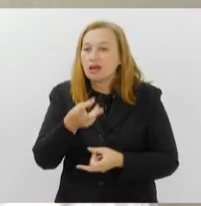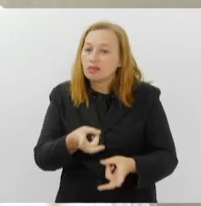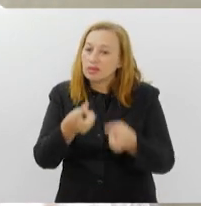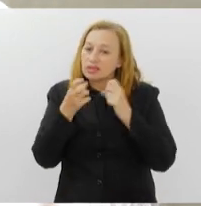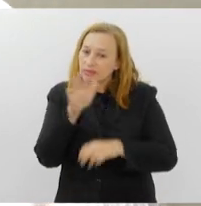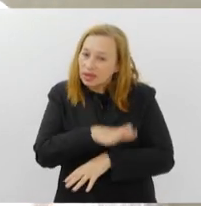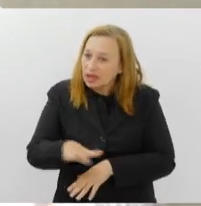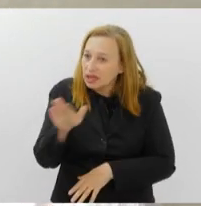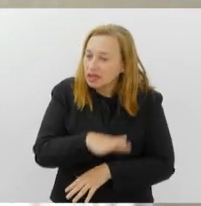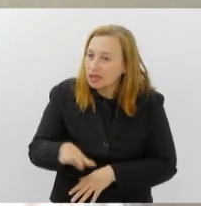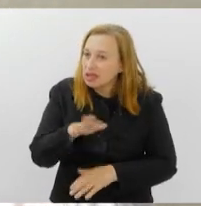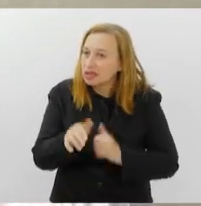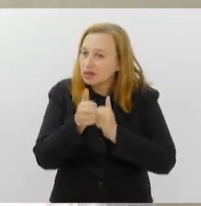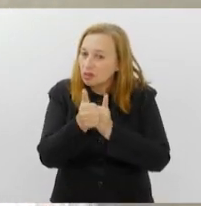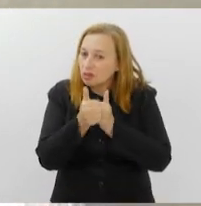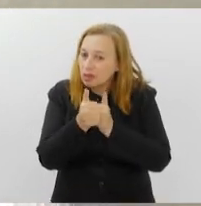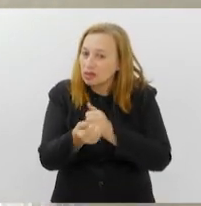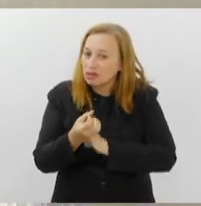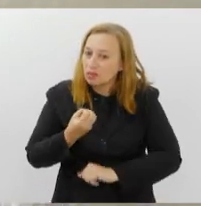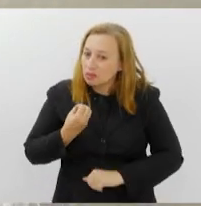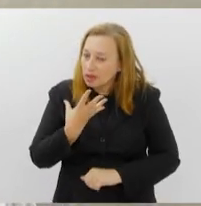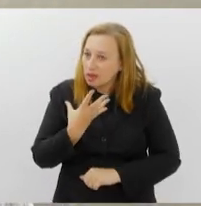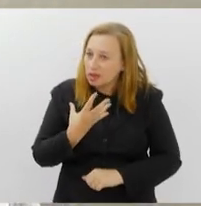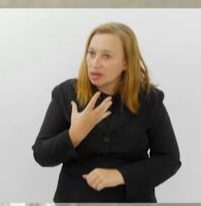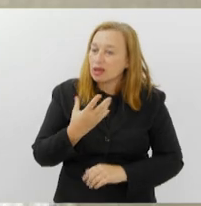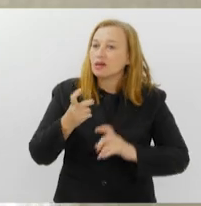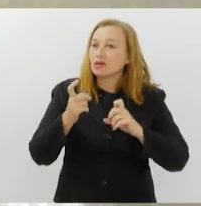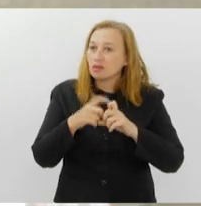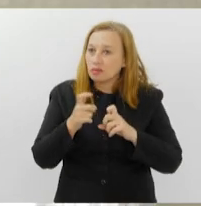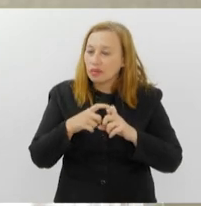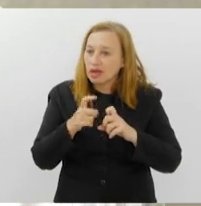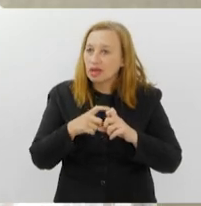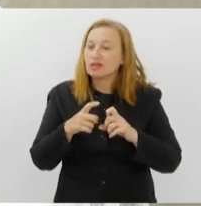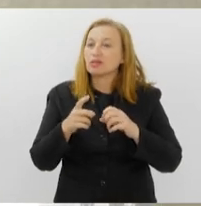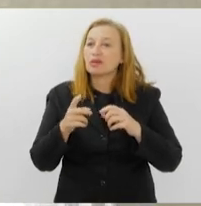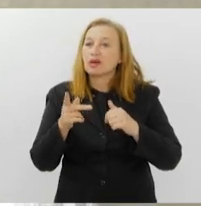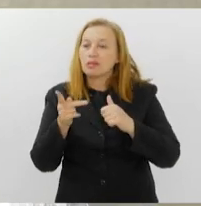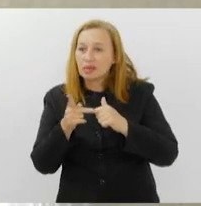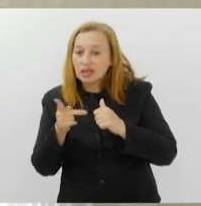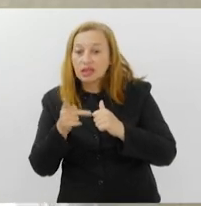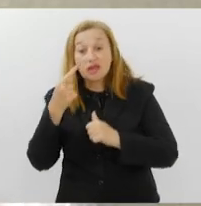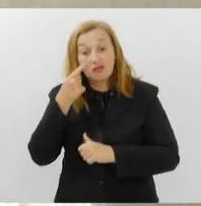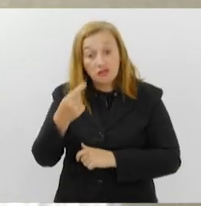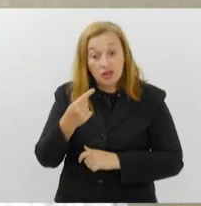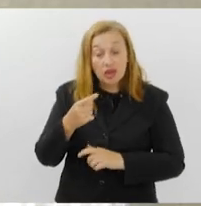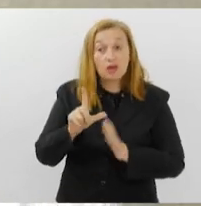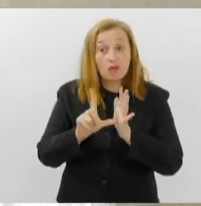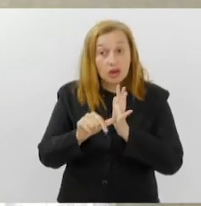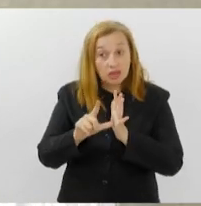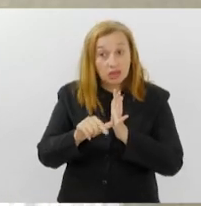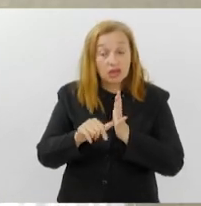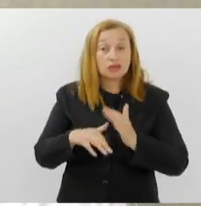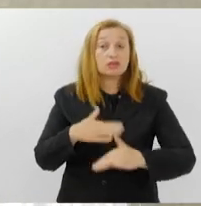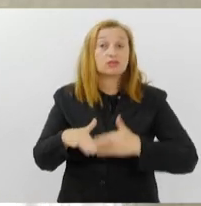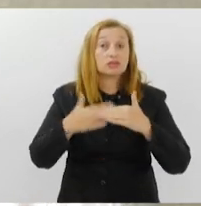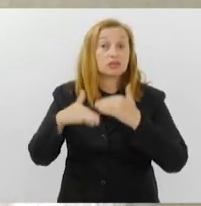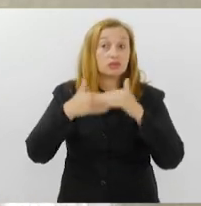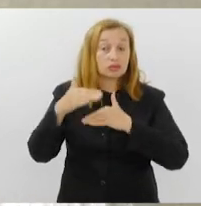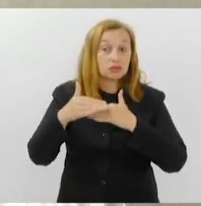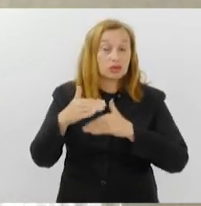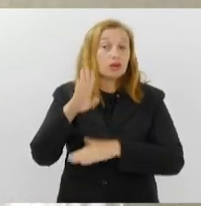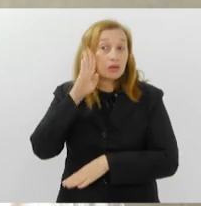criança, acompanhando bem com o médico pediatra, perceber que há um atraso nesse desenvolvimento,